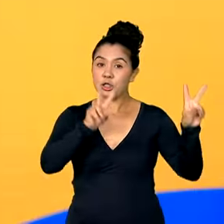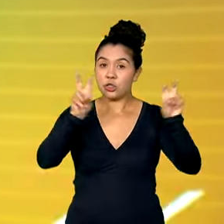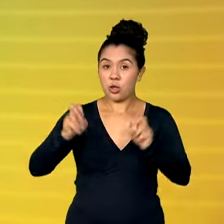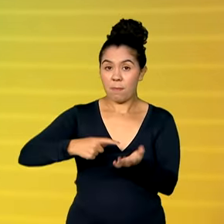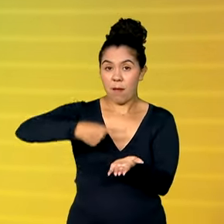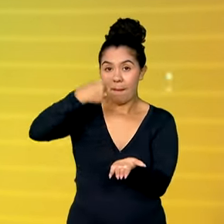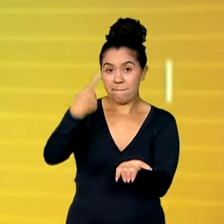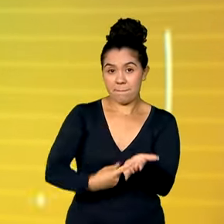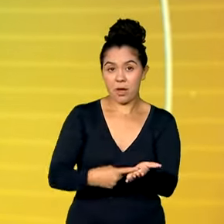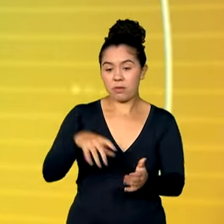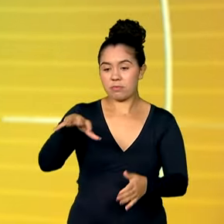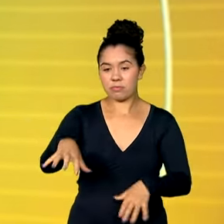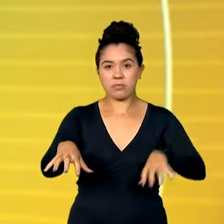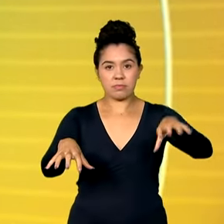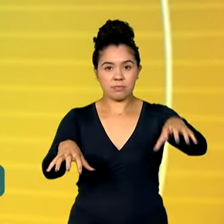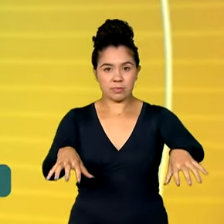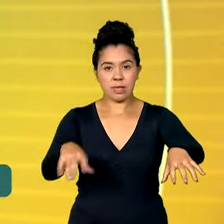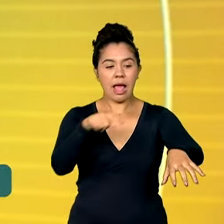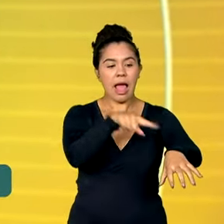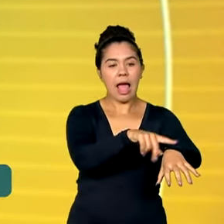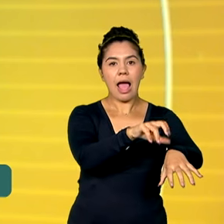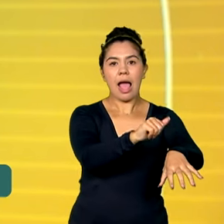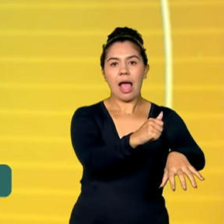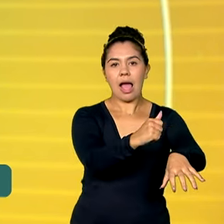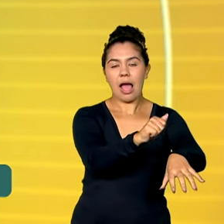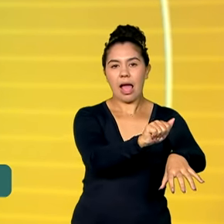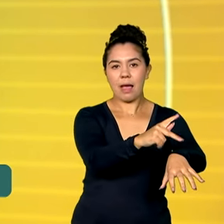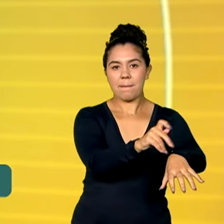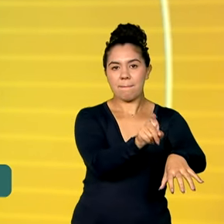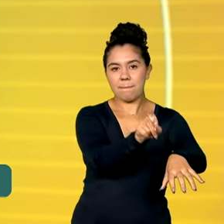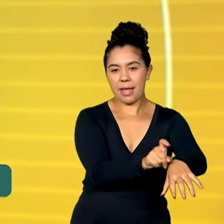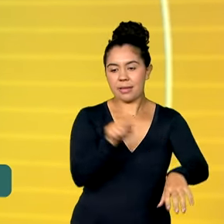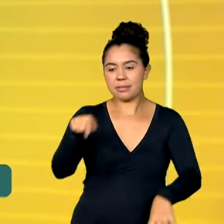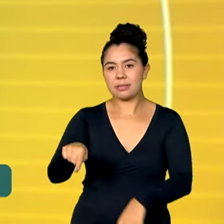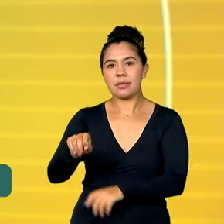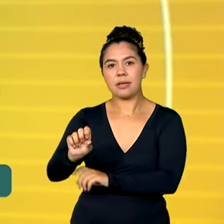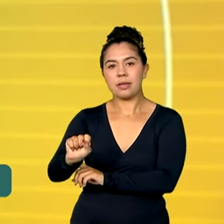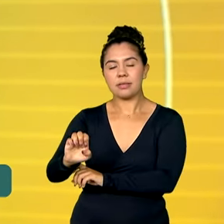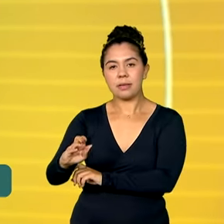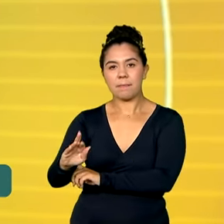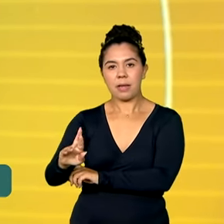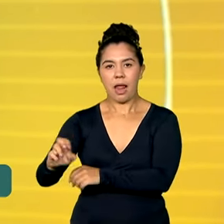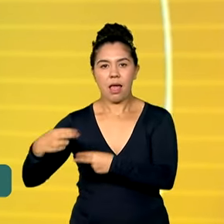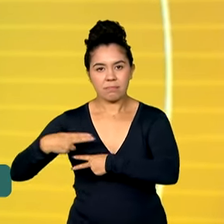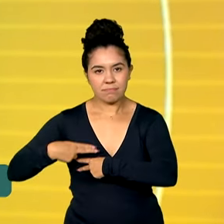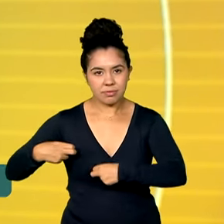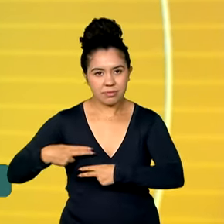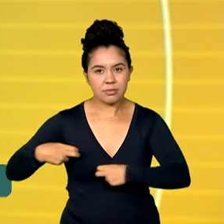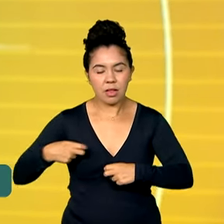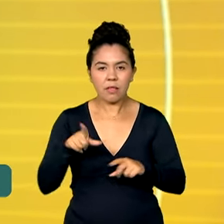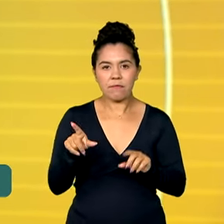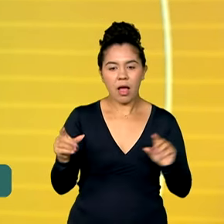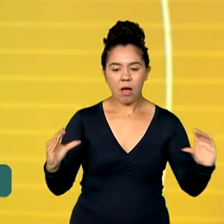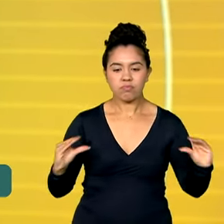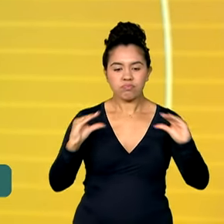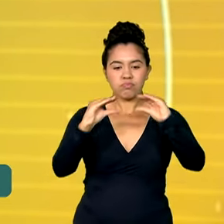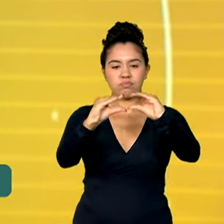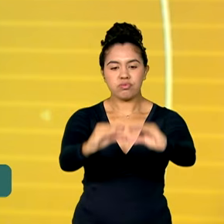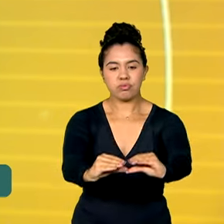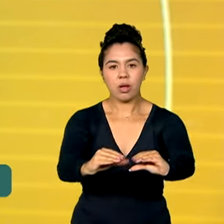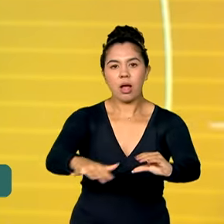entre a Apex Brasil e o Sebrae vai incentivar as exportações de pequenos negócios. Os investimentos chegam a